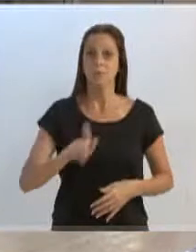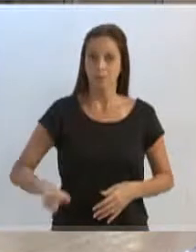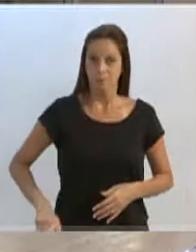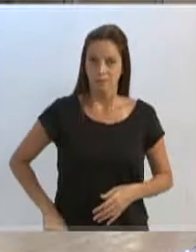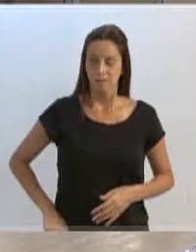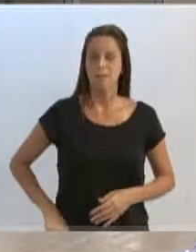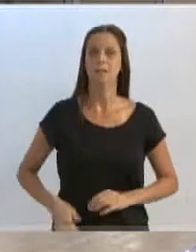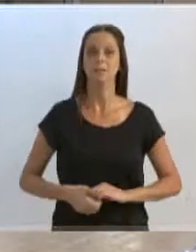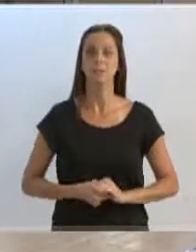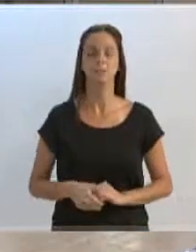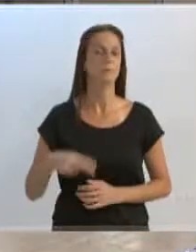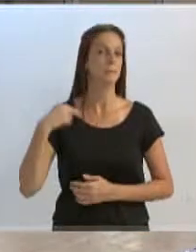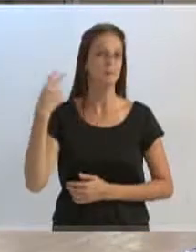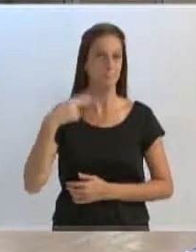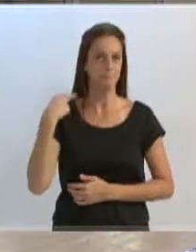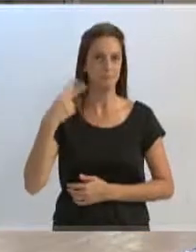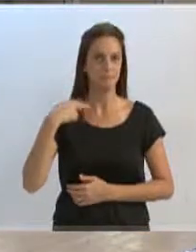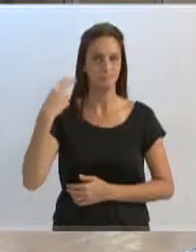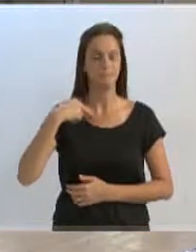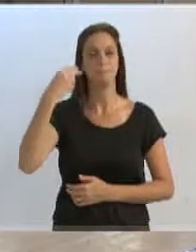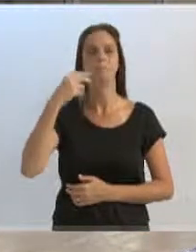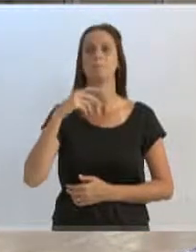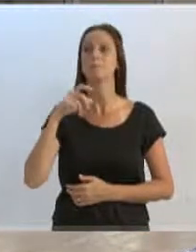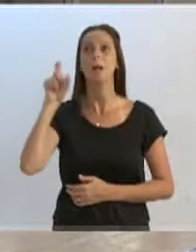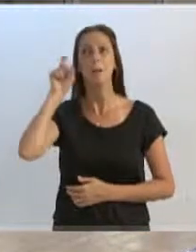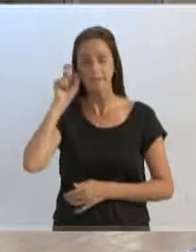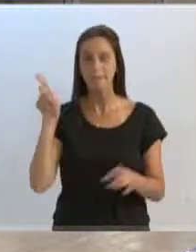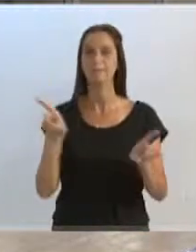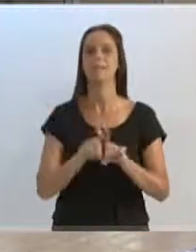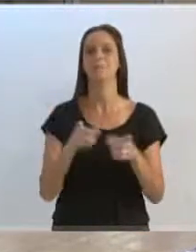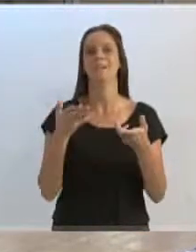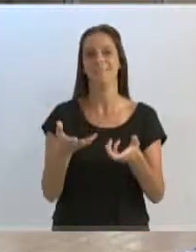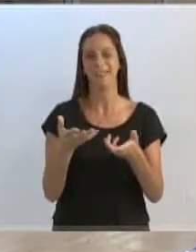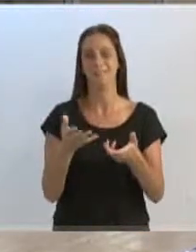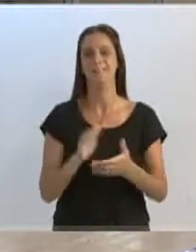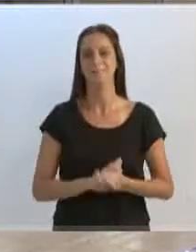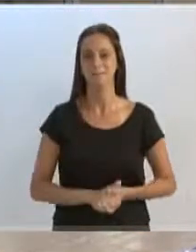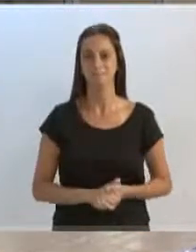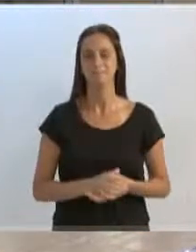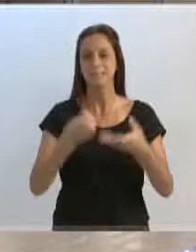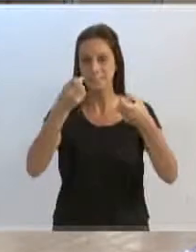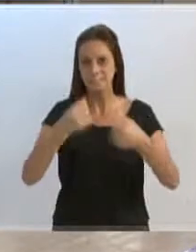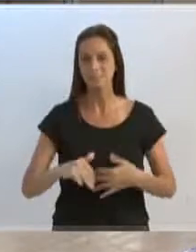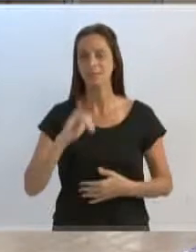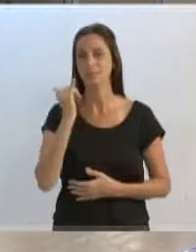O vereador Lienes Mantal, também inscrito em justificativa de voto.